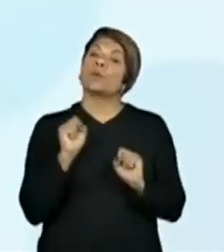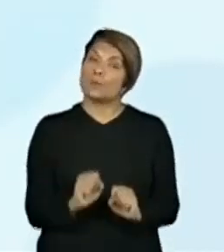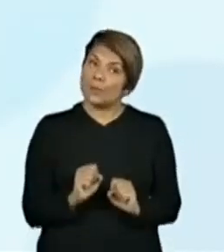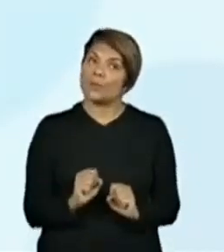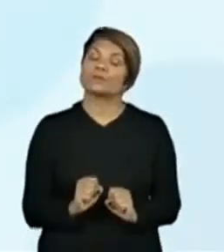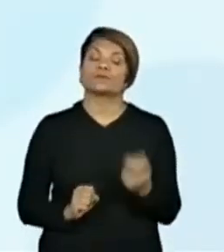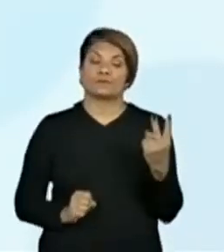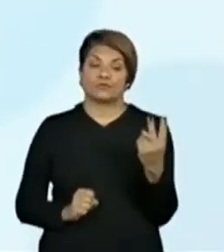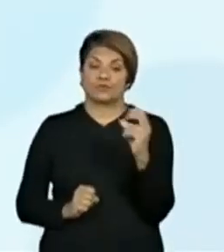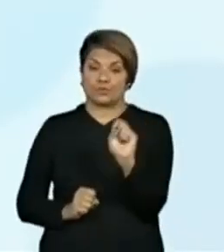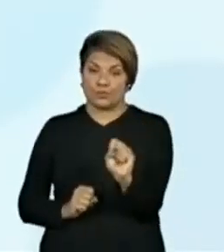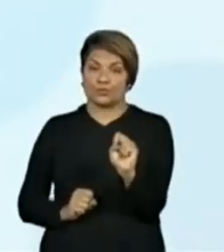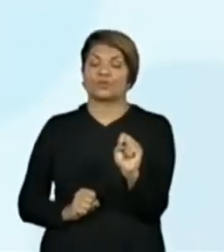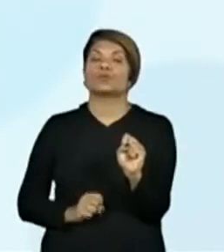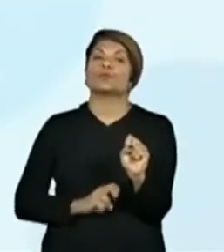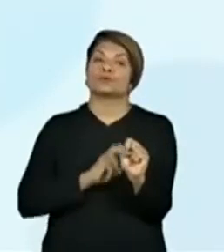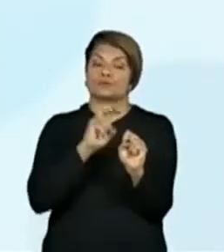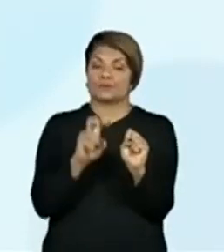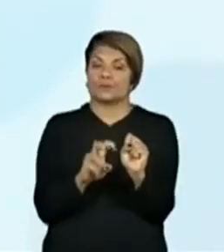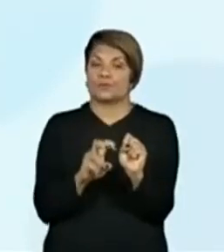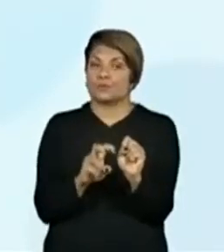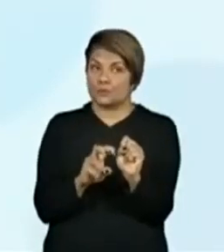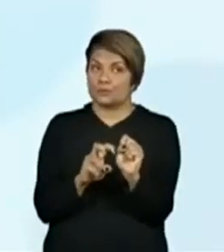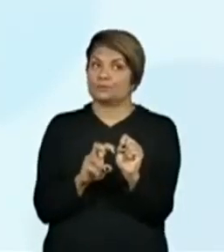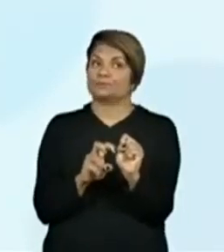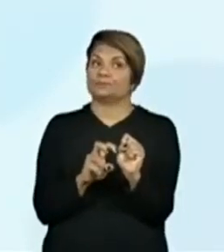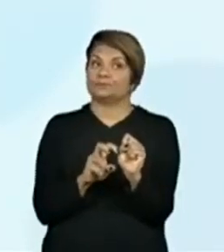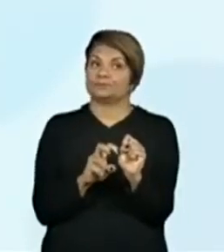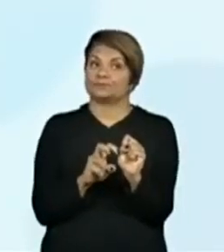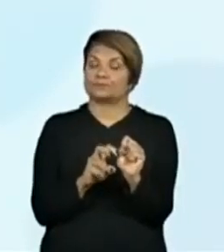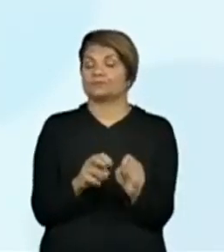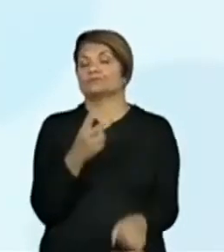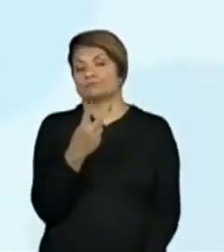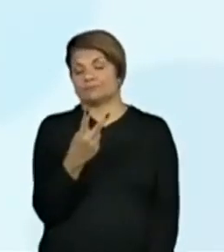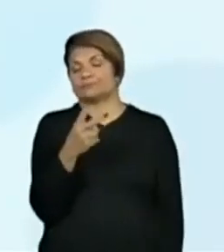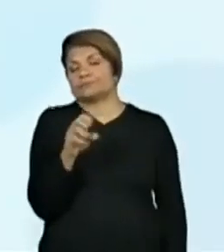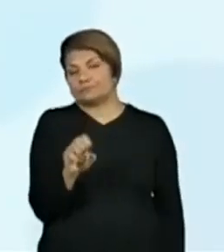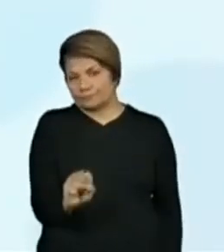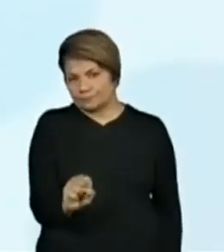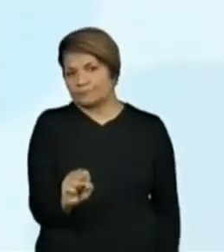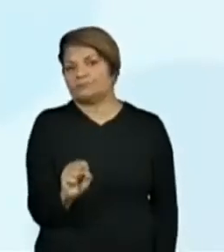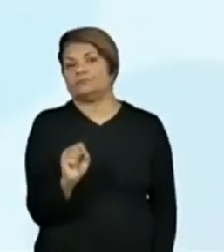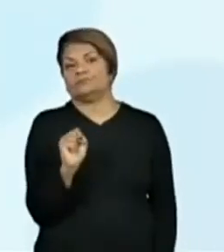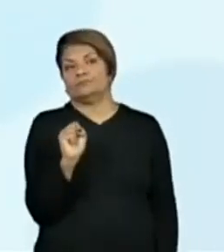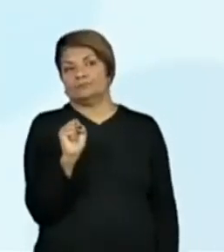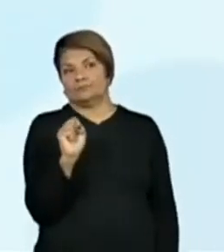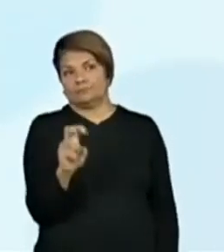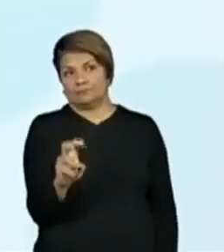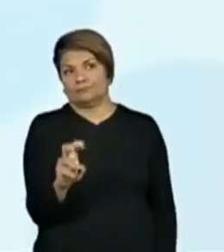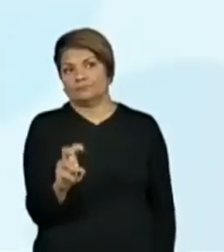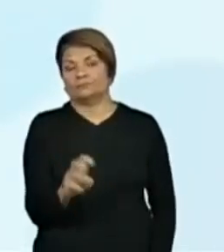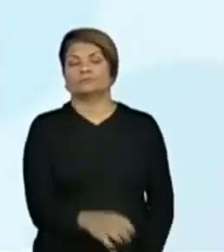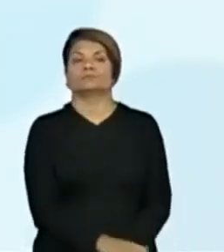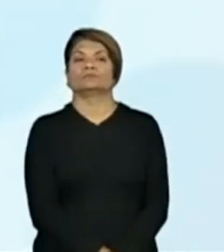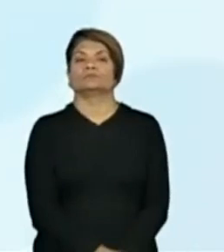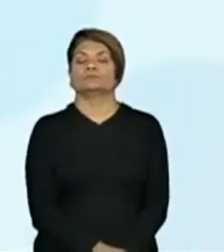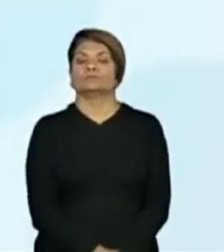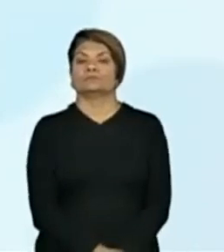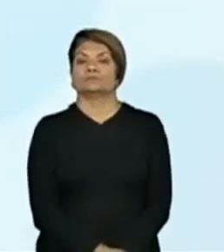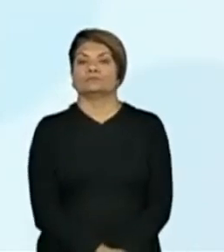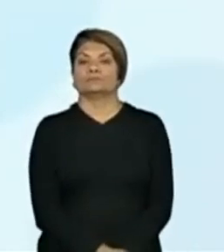5 aqui depois do 28. Eu vou ter 285.